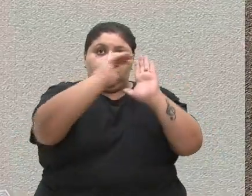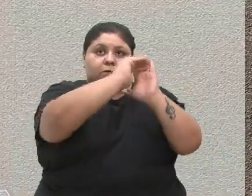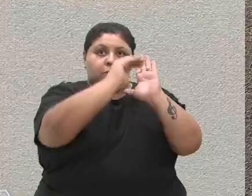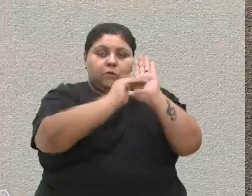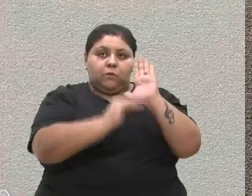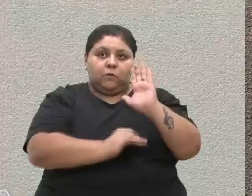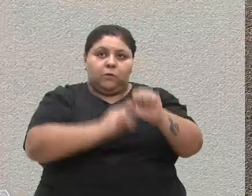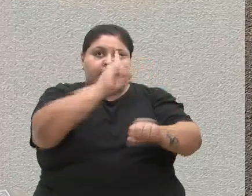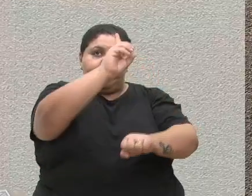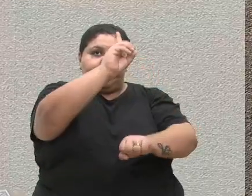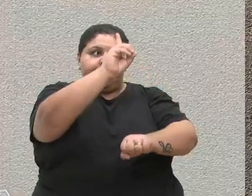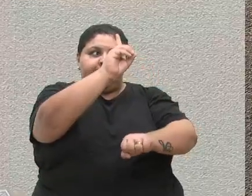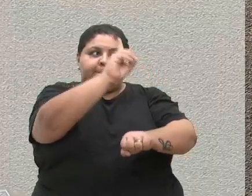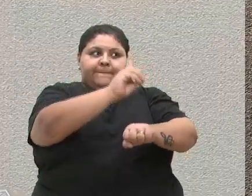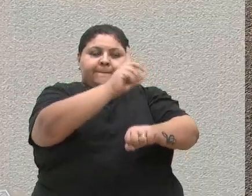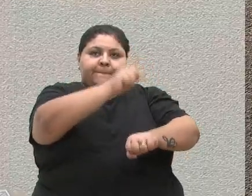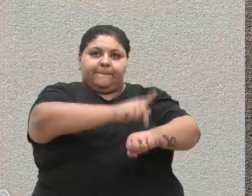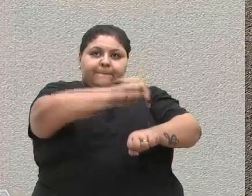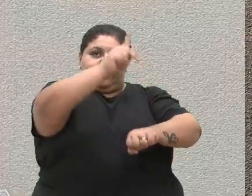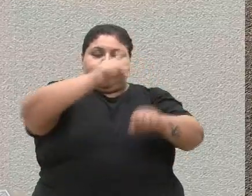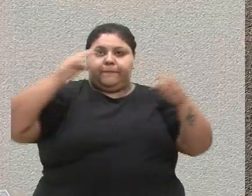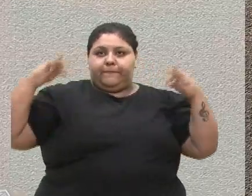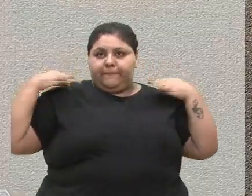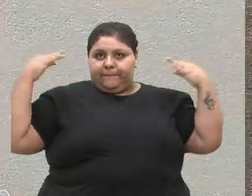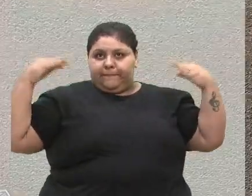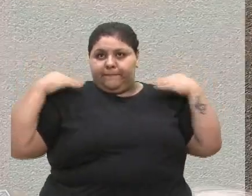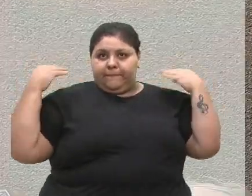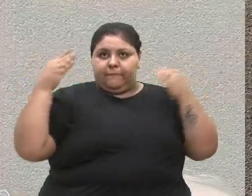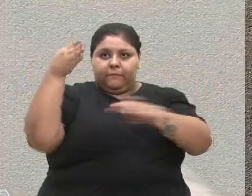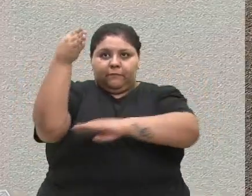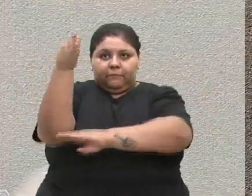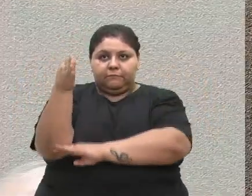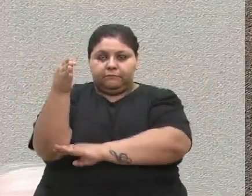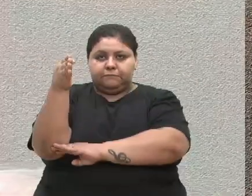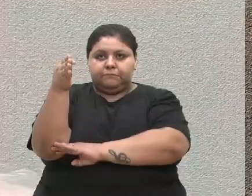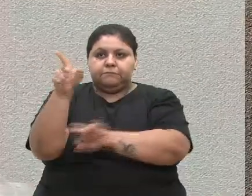-Graduação em Turismo e Hospitalidade.